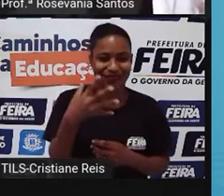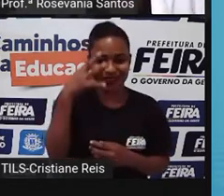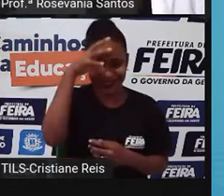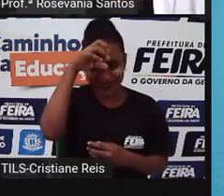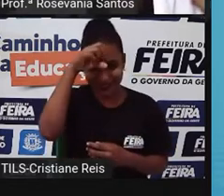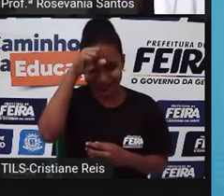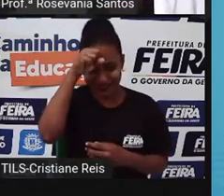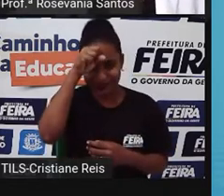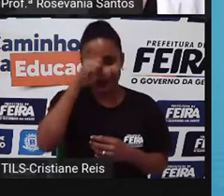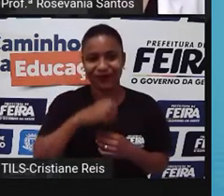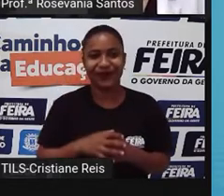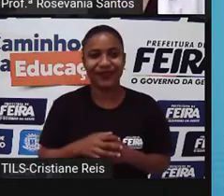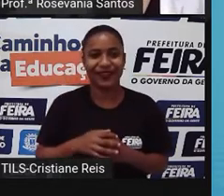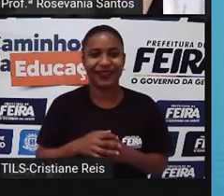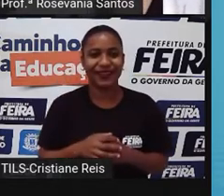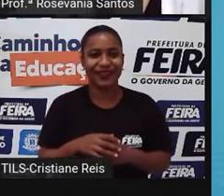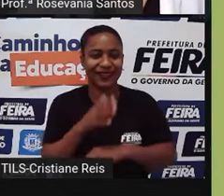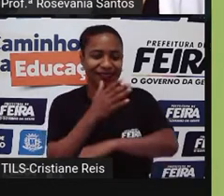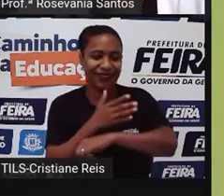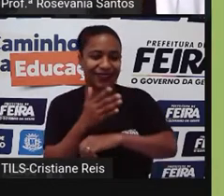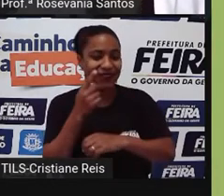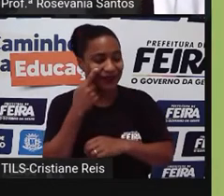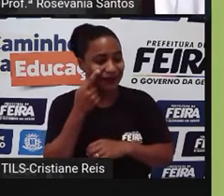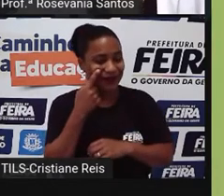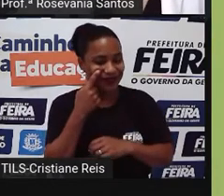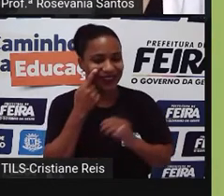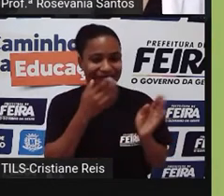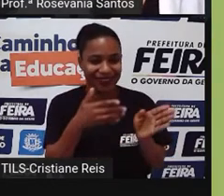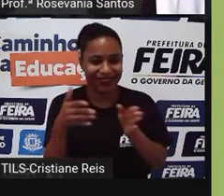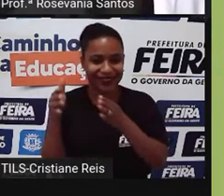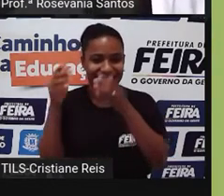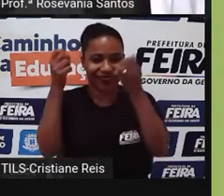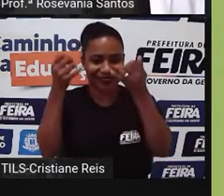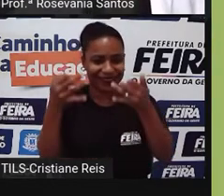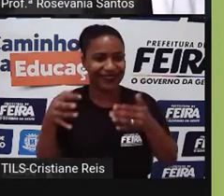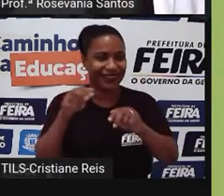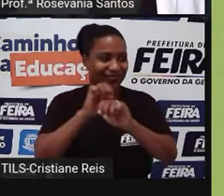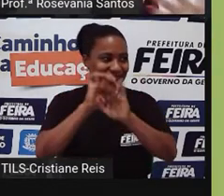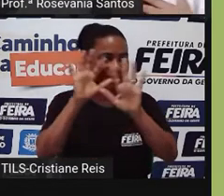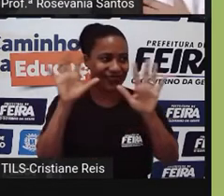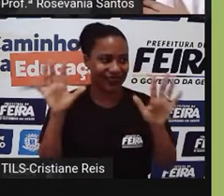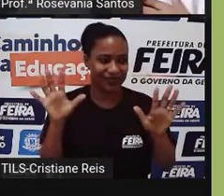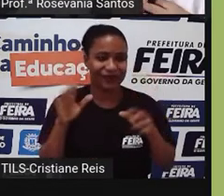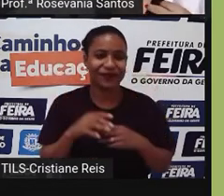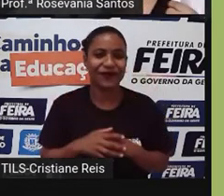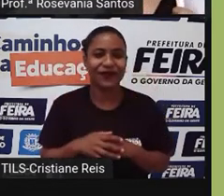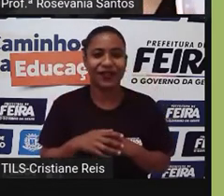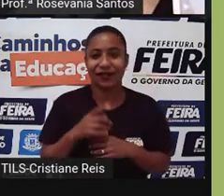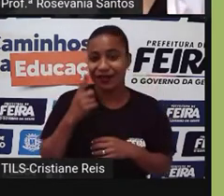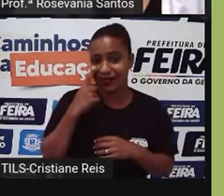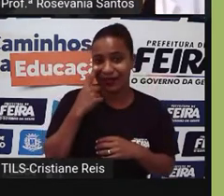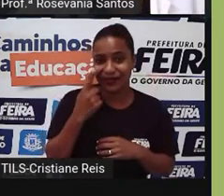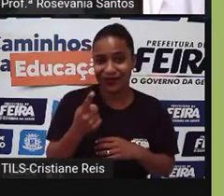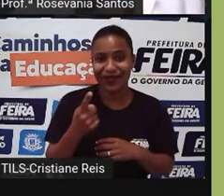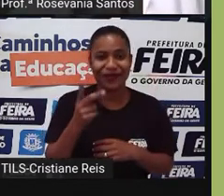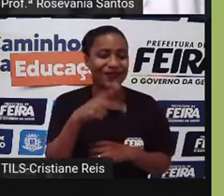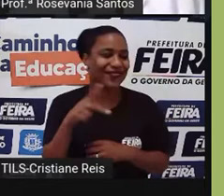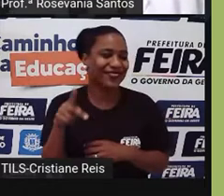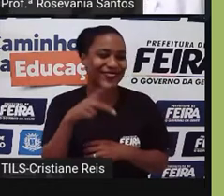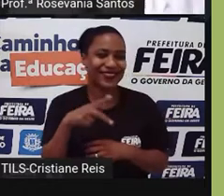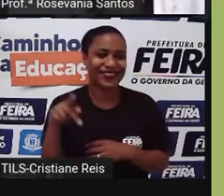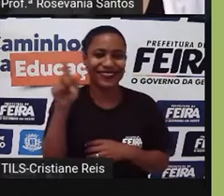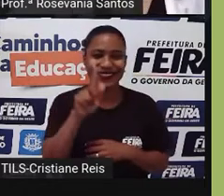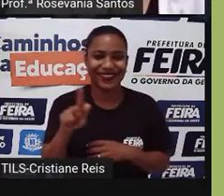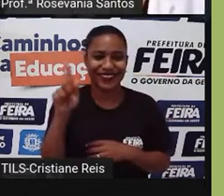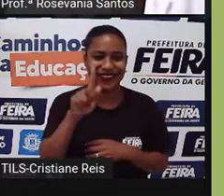talvez, tentar dar, né? Uma leveza a essa aula aí. Bom, como vocês sabem, professor de geografia, apaixonado por